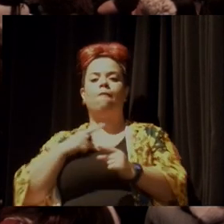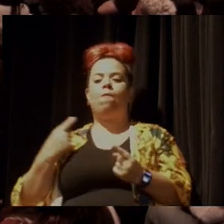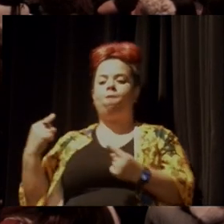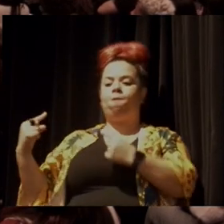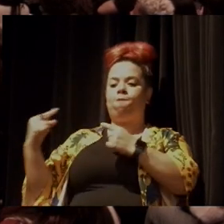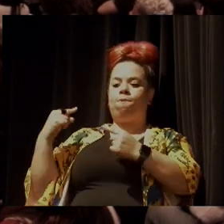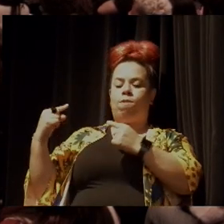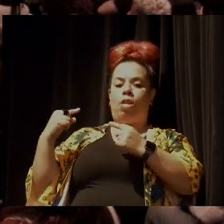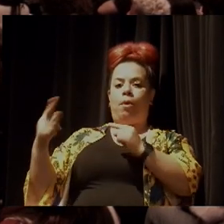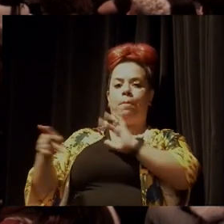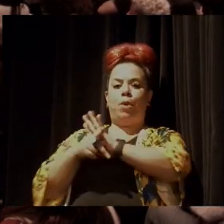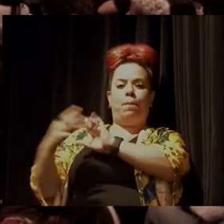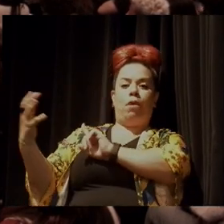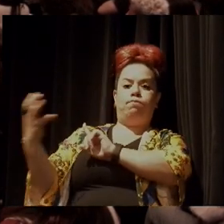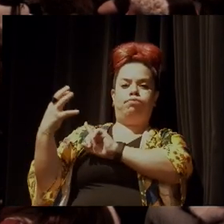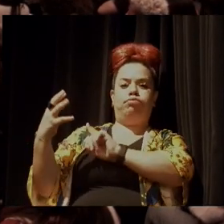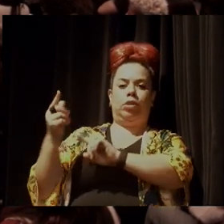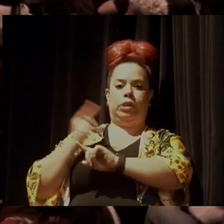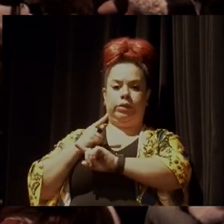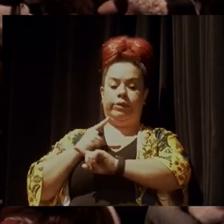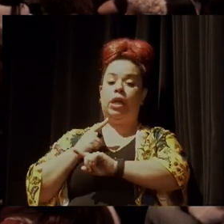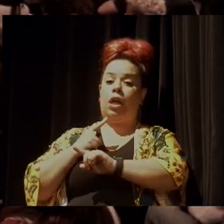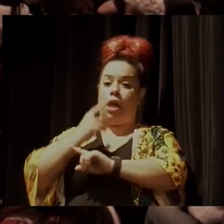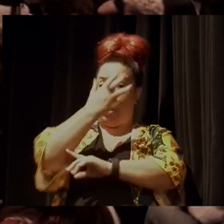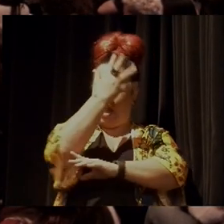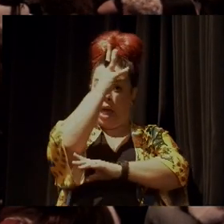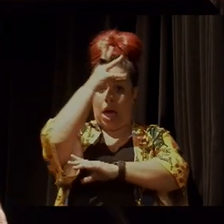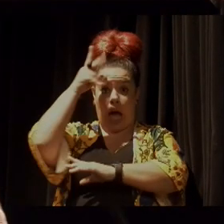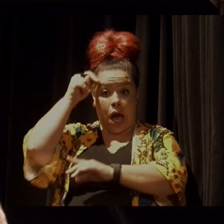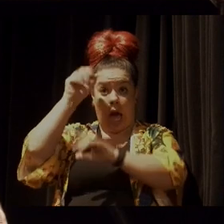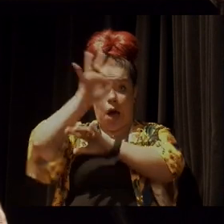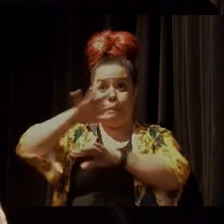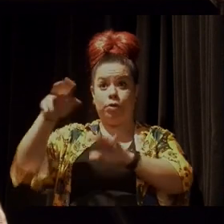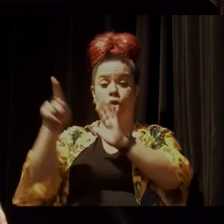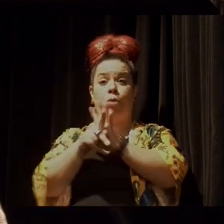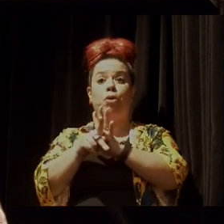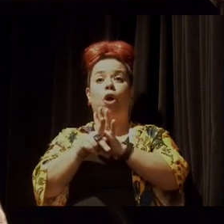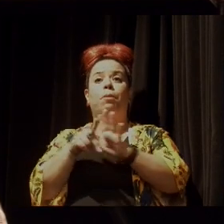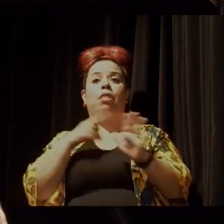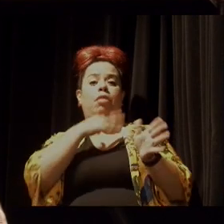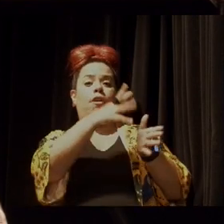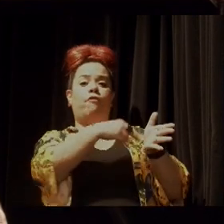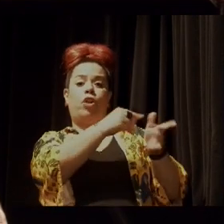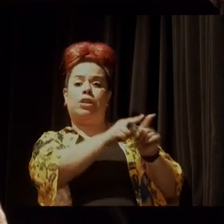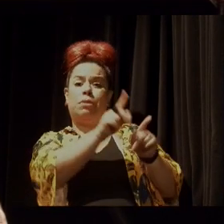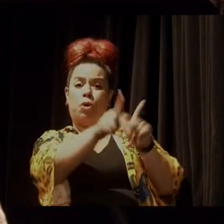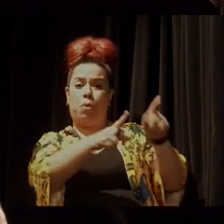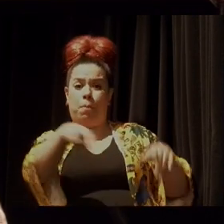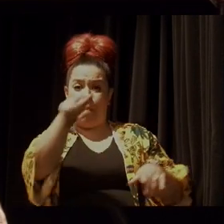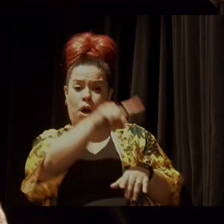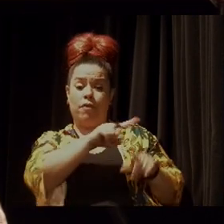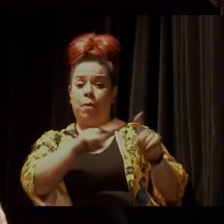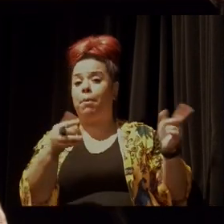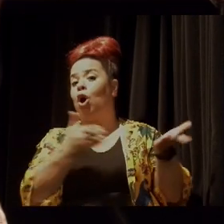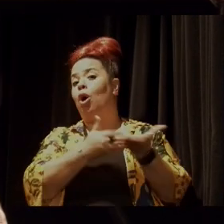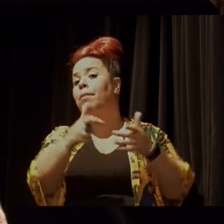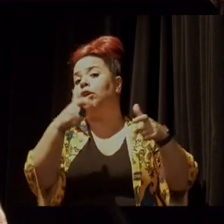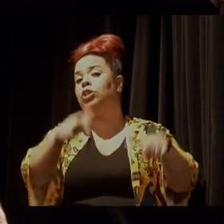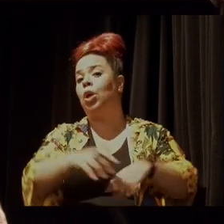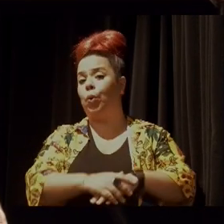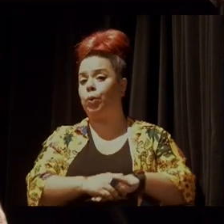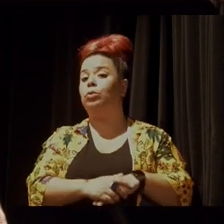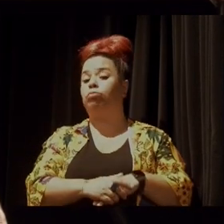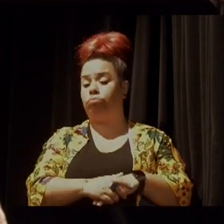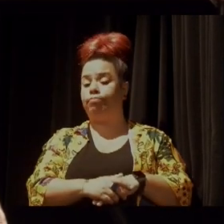ataques que rondam a Amazônia, a floresta, os povos da Amazônia. Mas tudo começa com